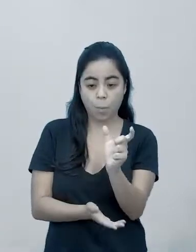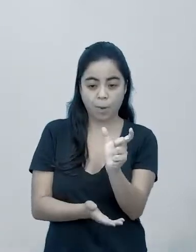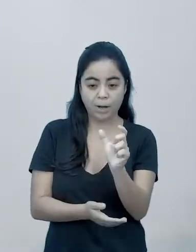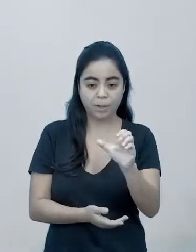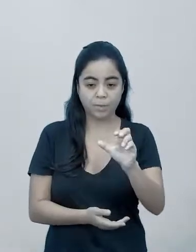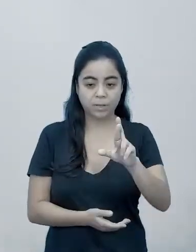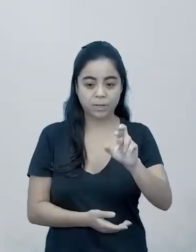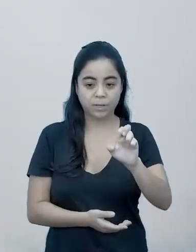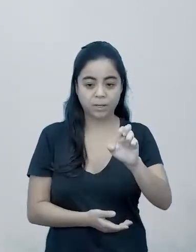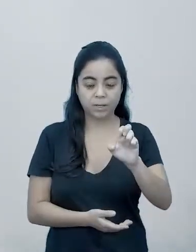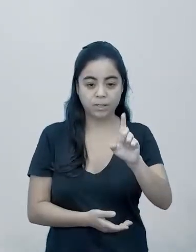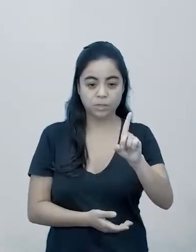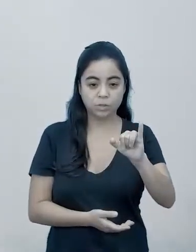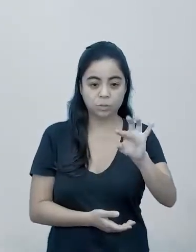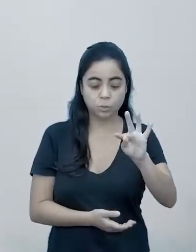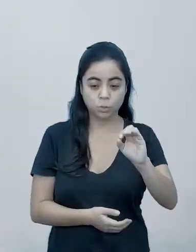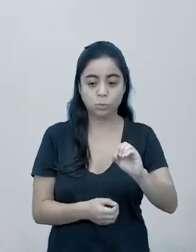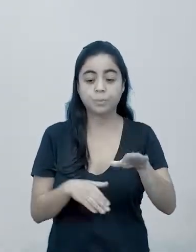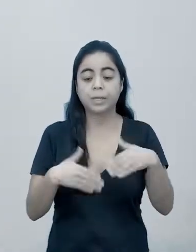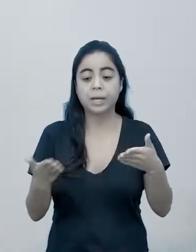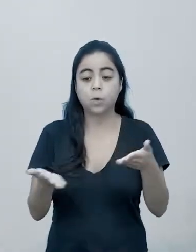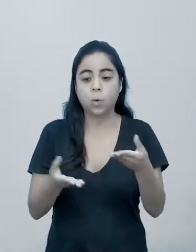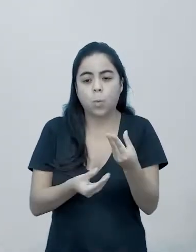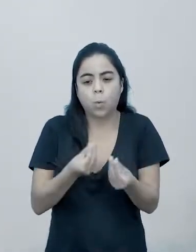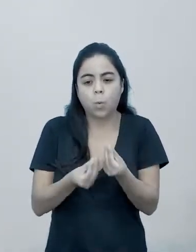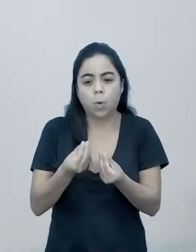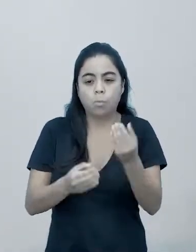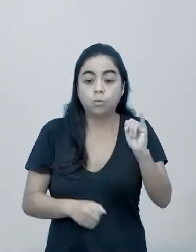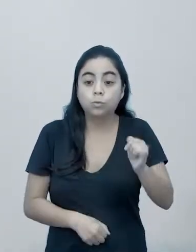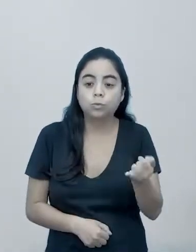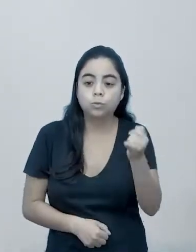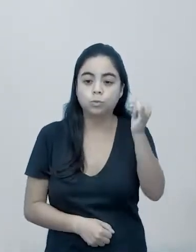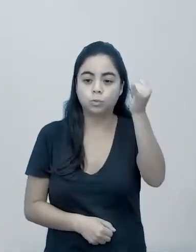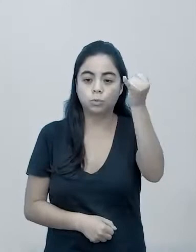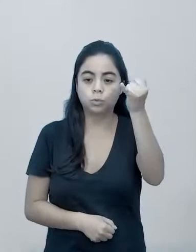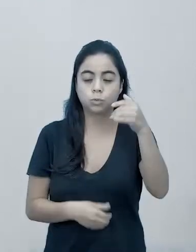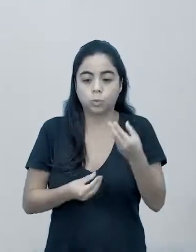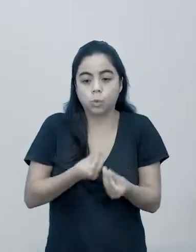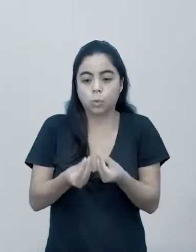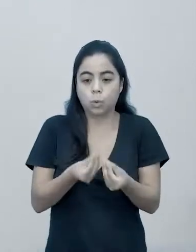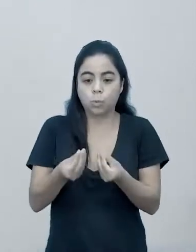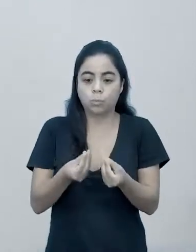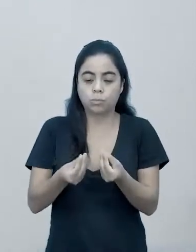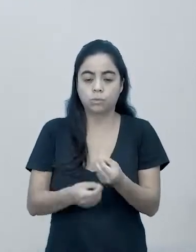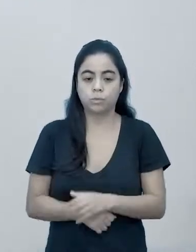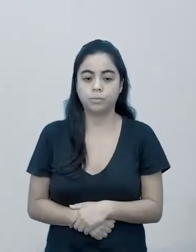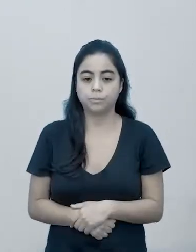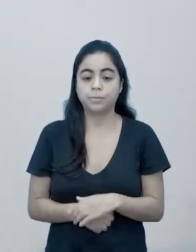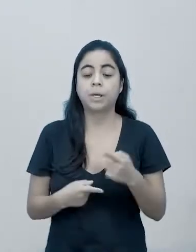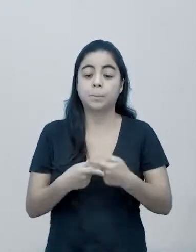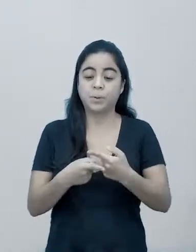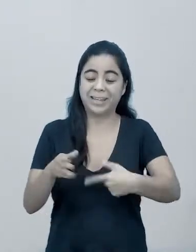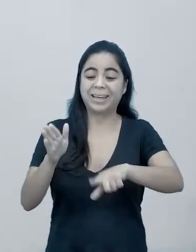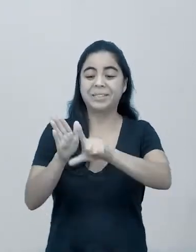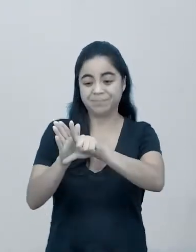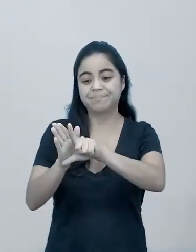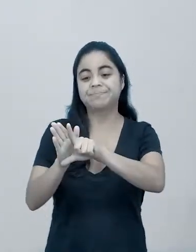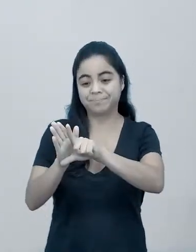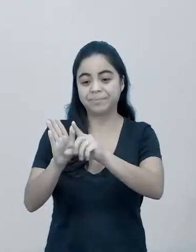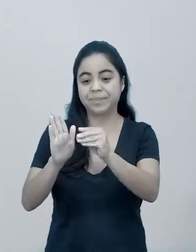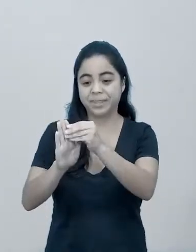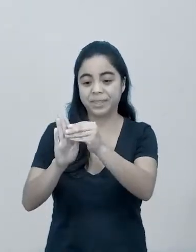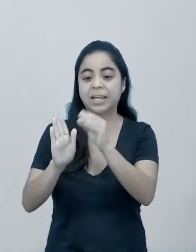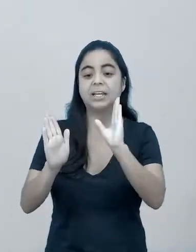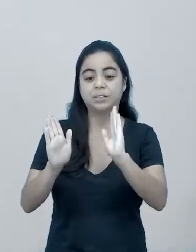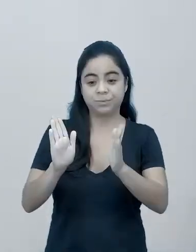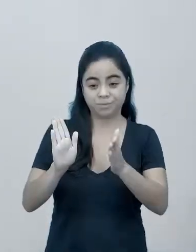trabalha esse juros rotativo, o juros sobre juros, que é uma coisa legal juros sobre juros se a gente tiver